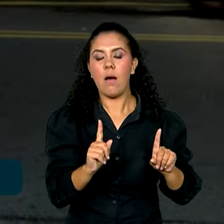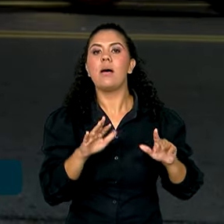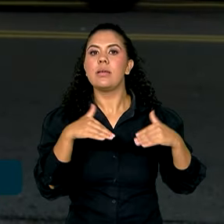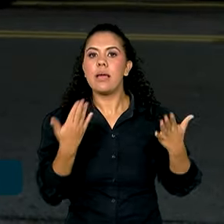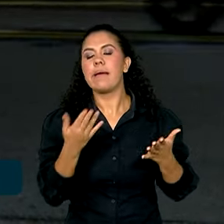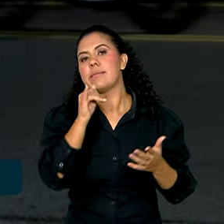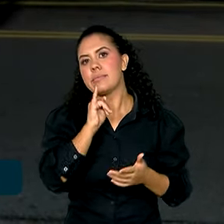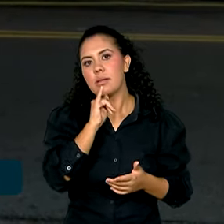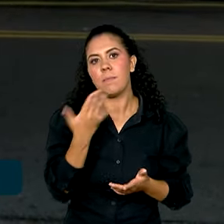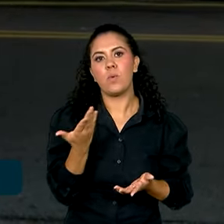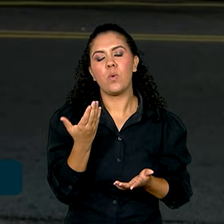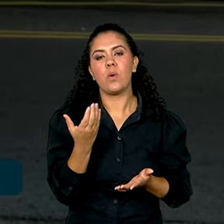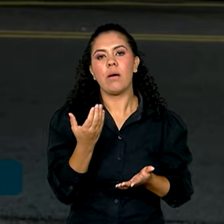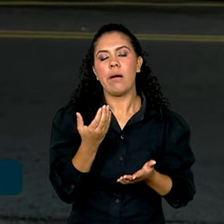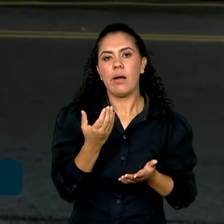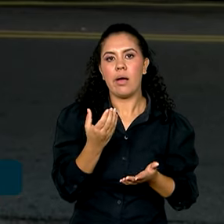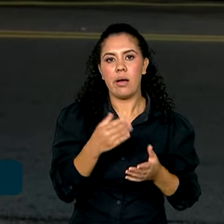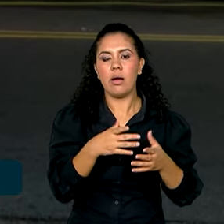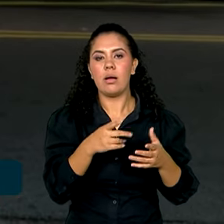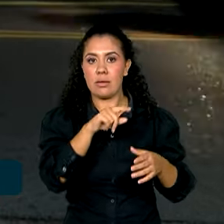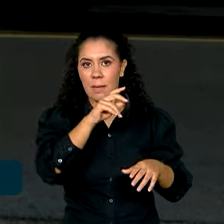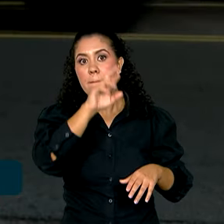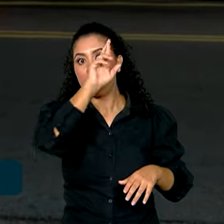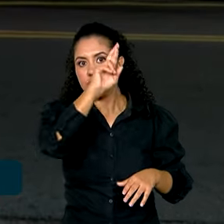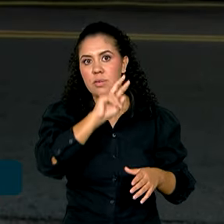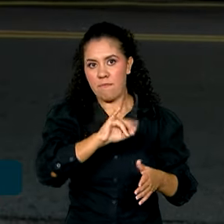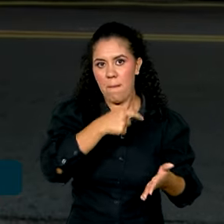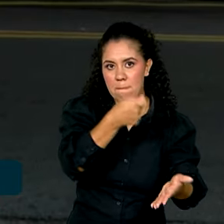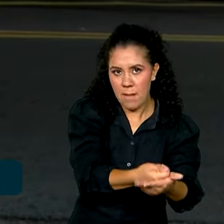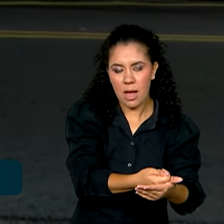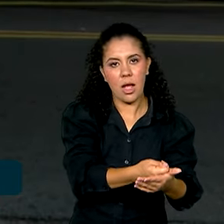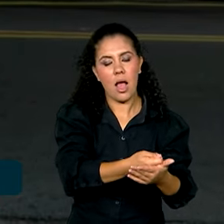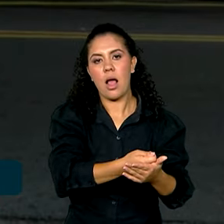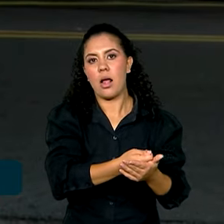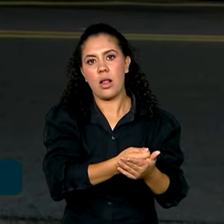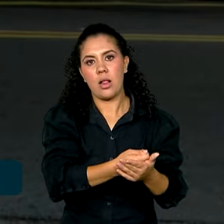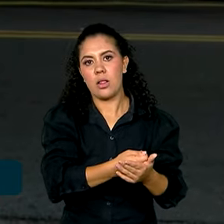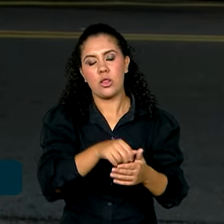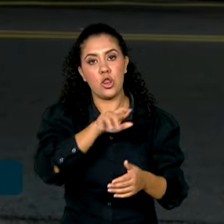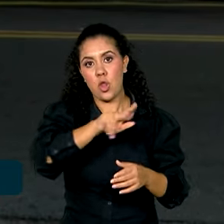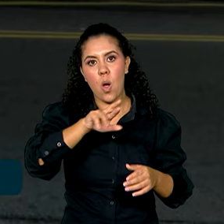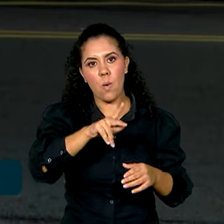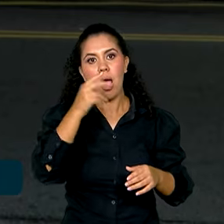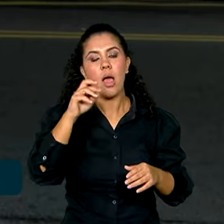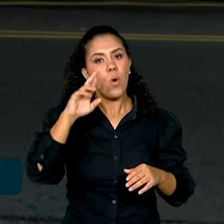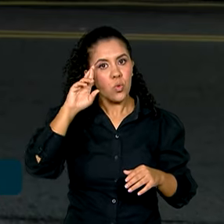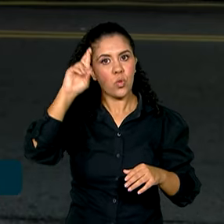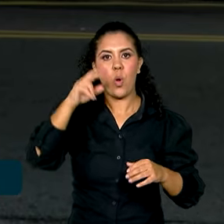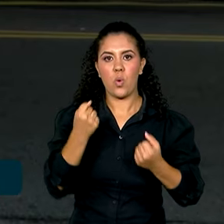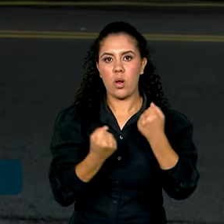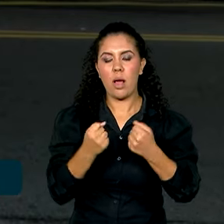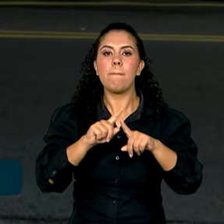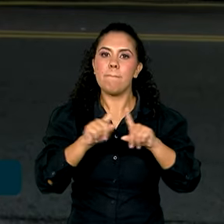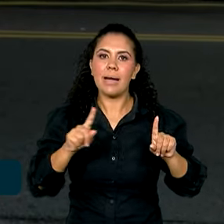custos e também quem vai arcar com os custos não é o proprietário, mas sim o condutor